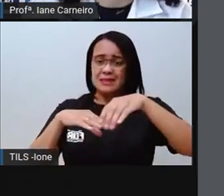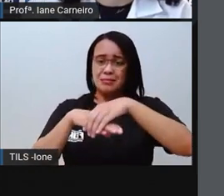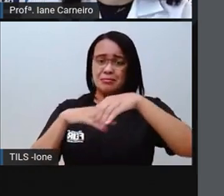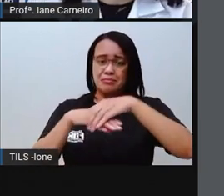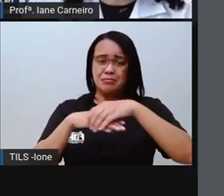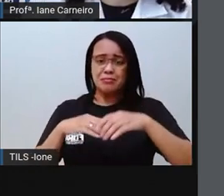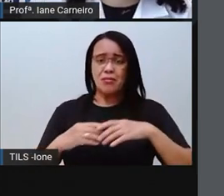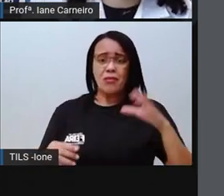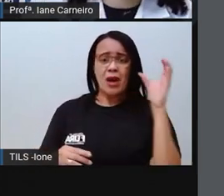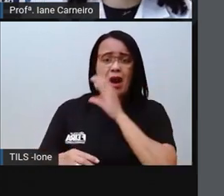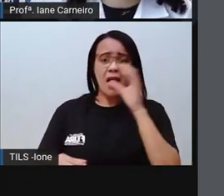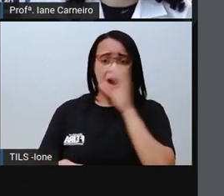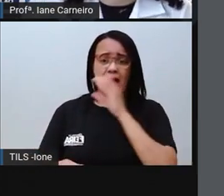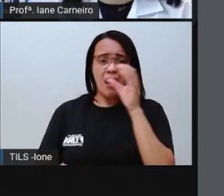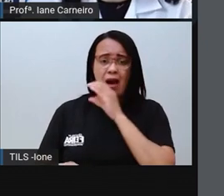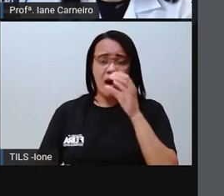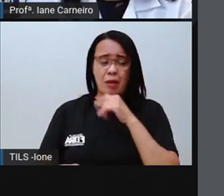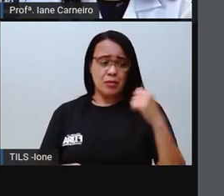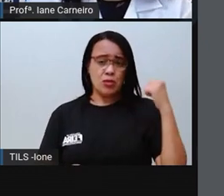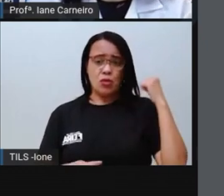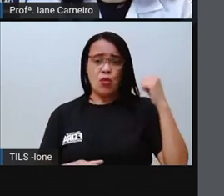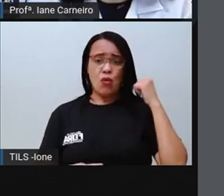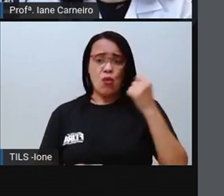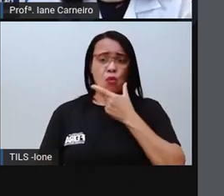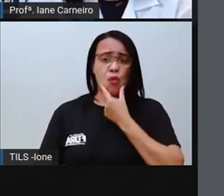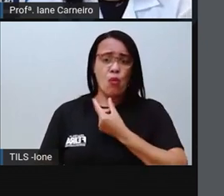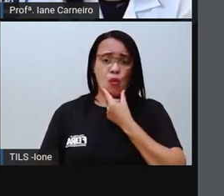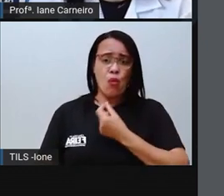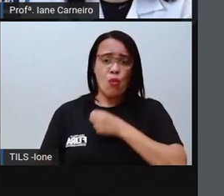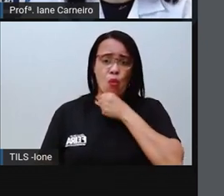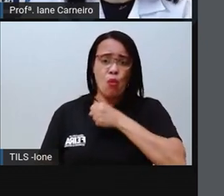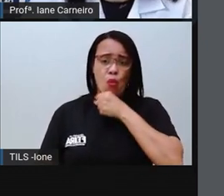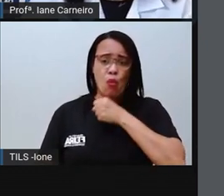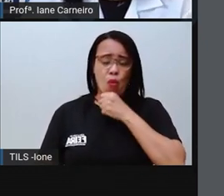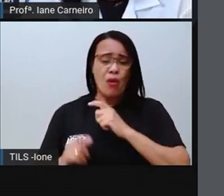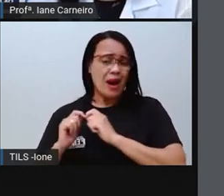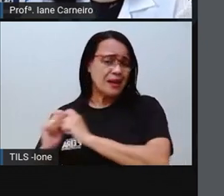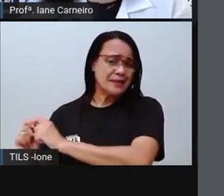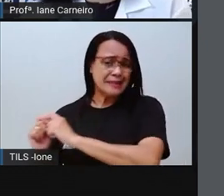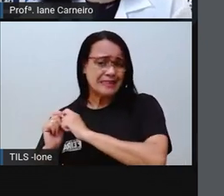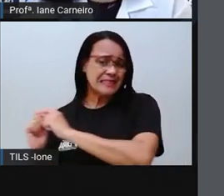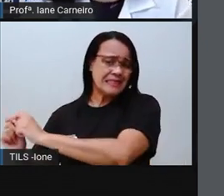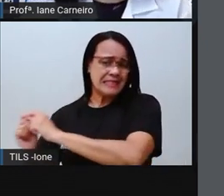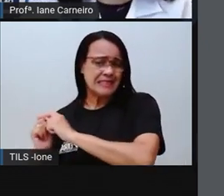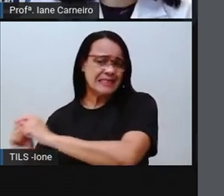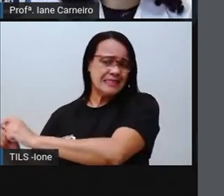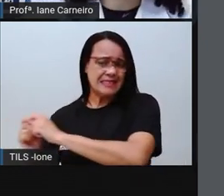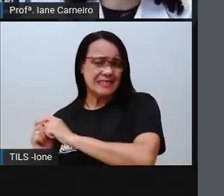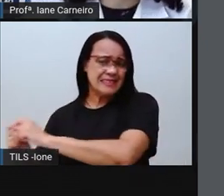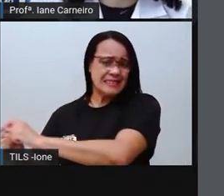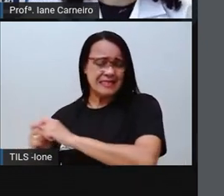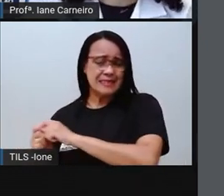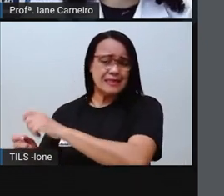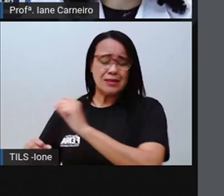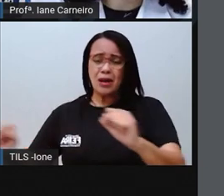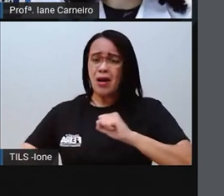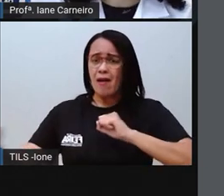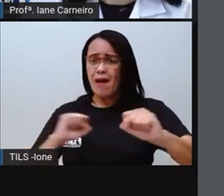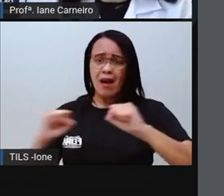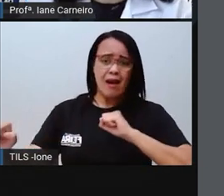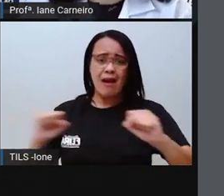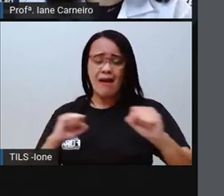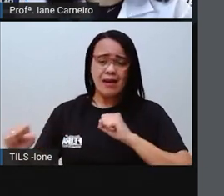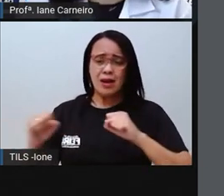corre na frente. Atrás, o velho arrastado, o cachorro, a corrente, que correria. O